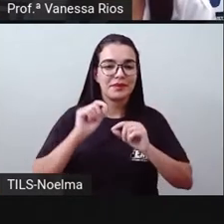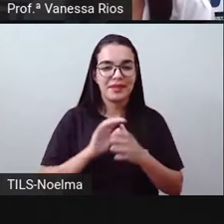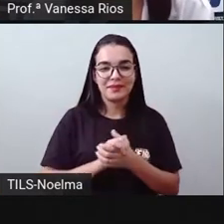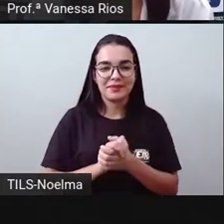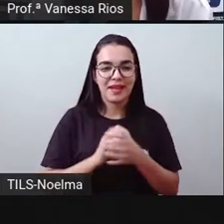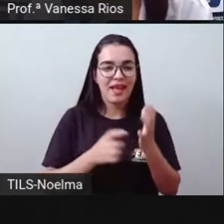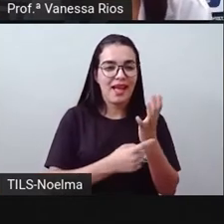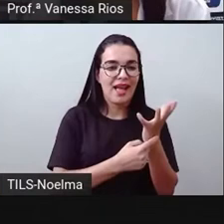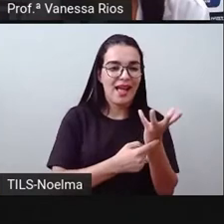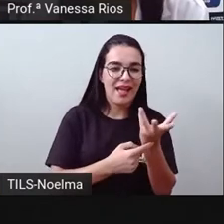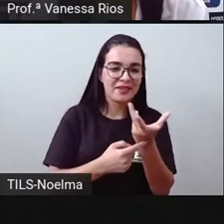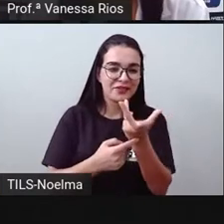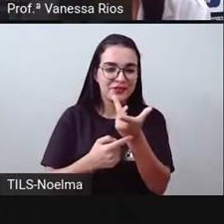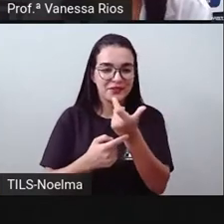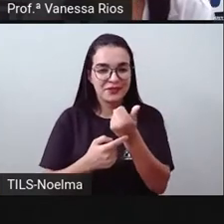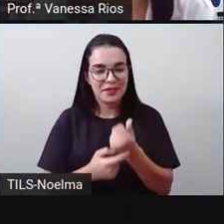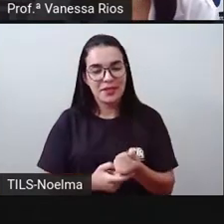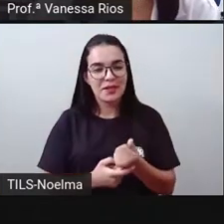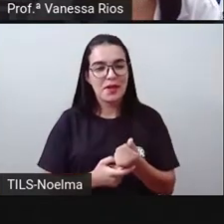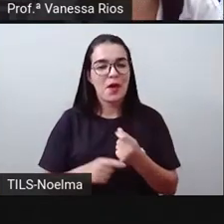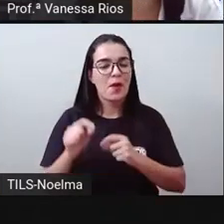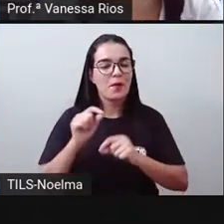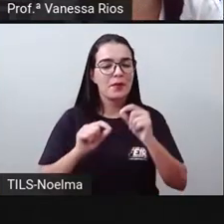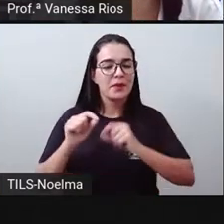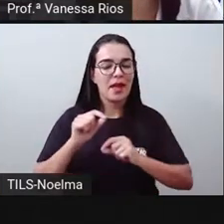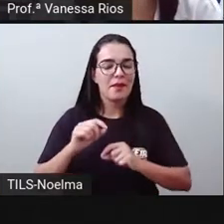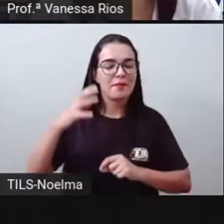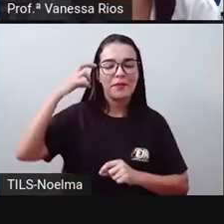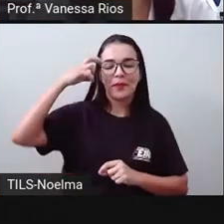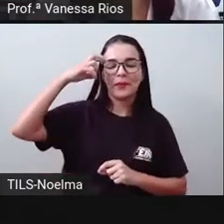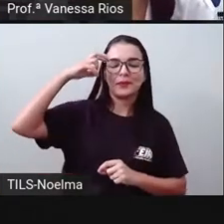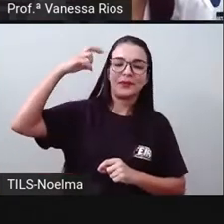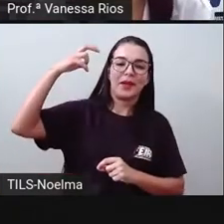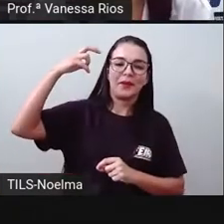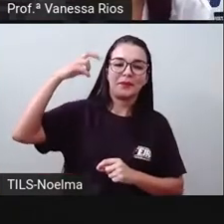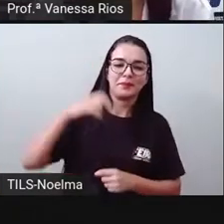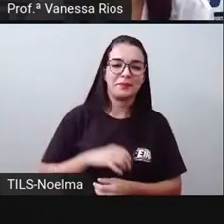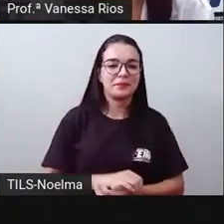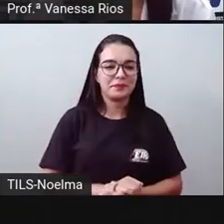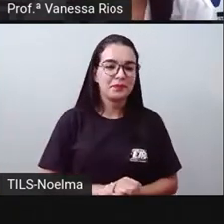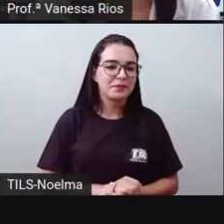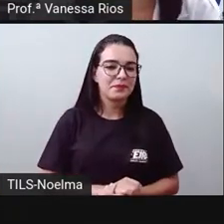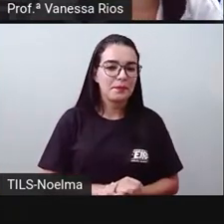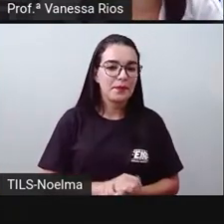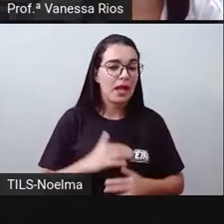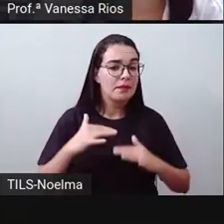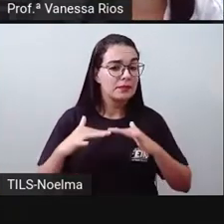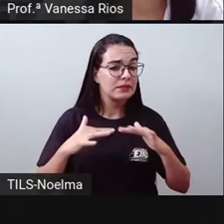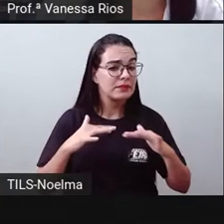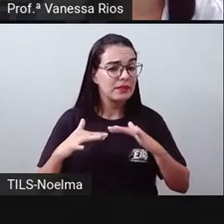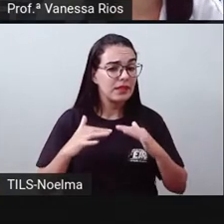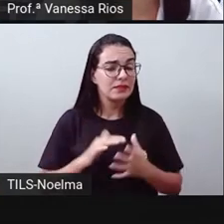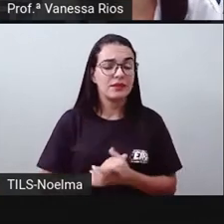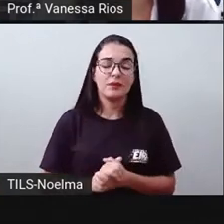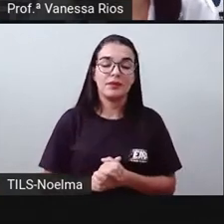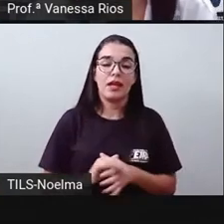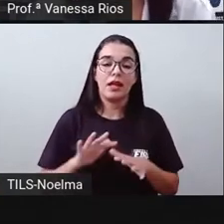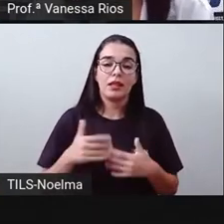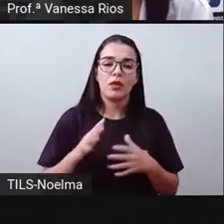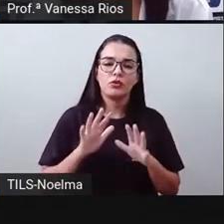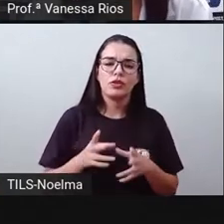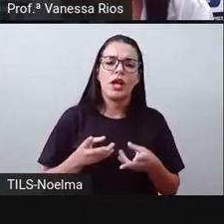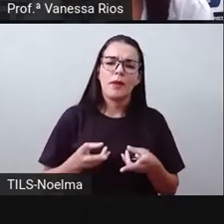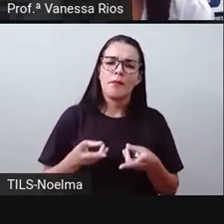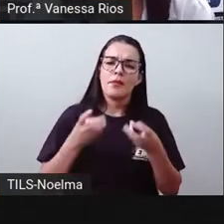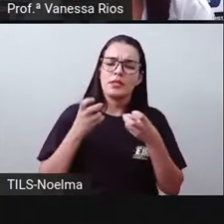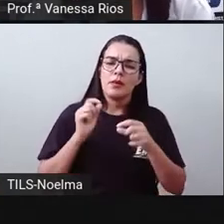sobre a arte como manifestação cultural. A gente já observa aí, em relação a estas